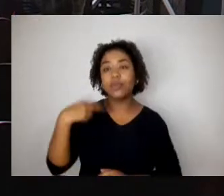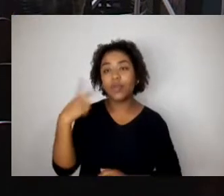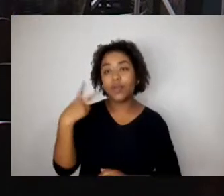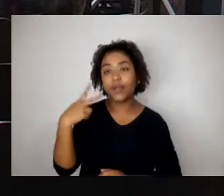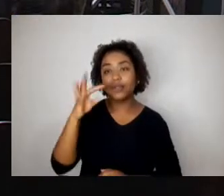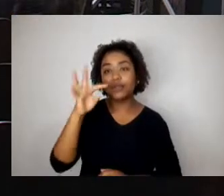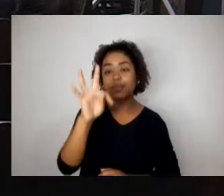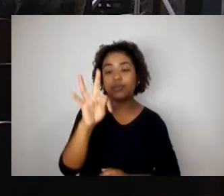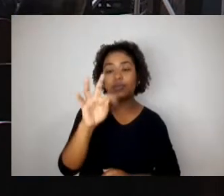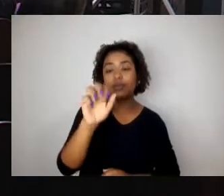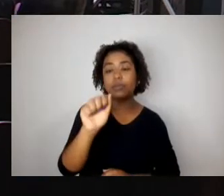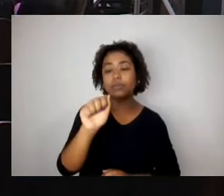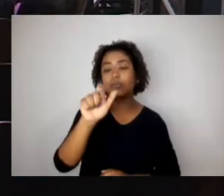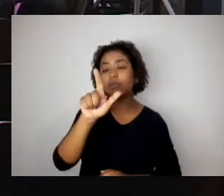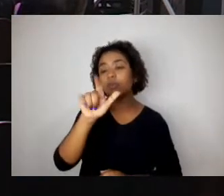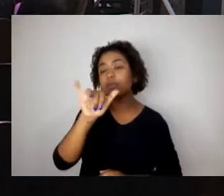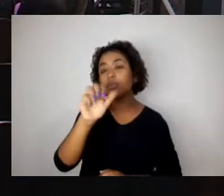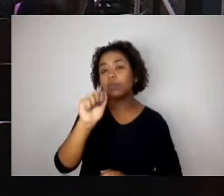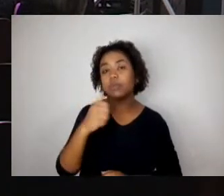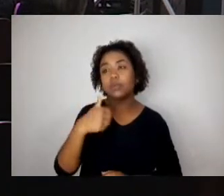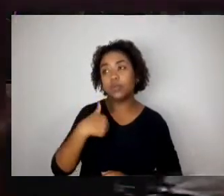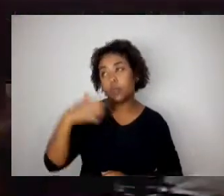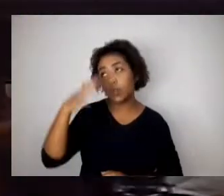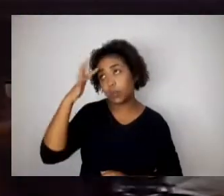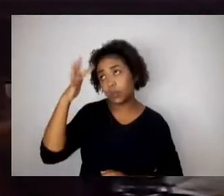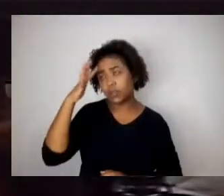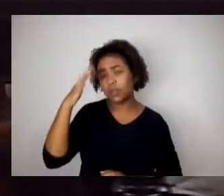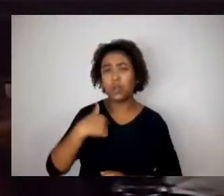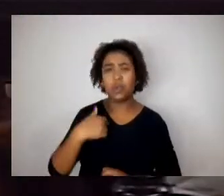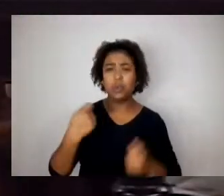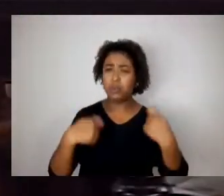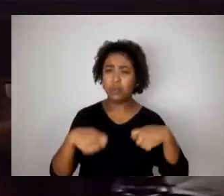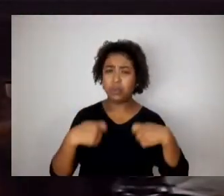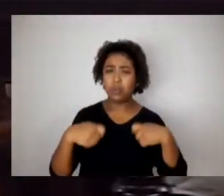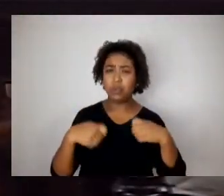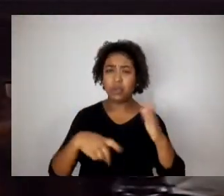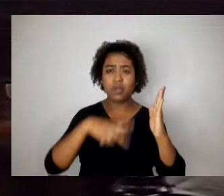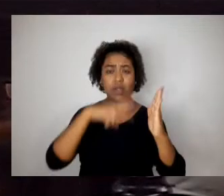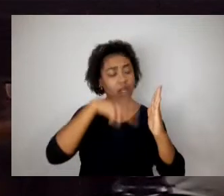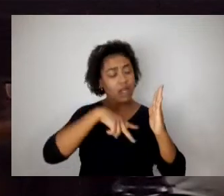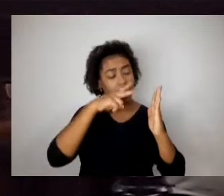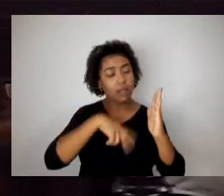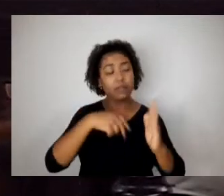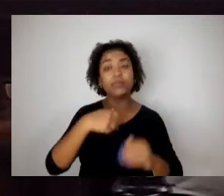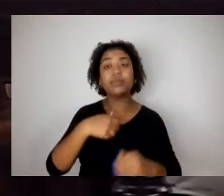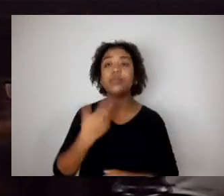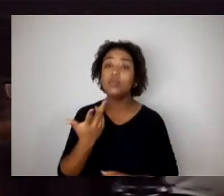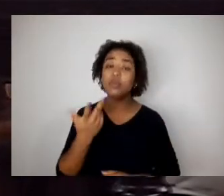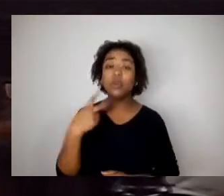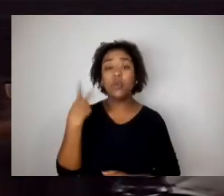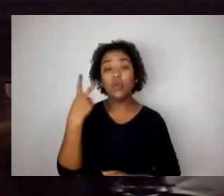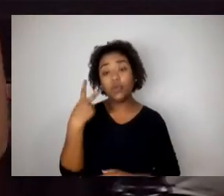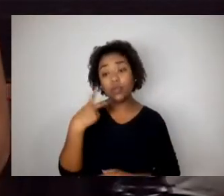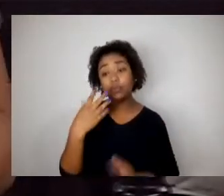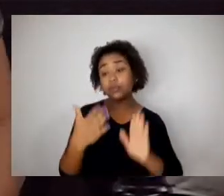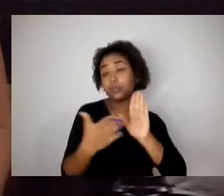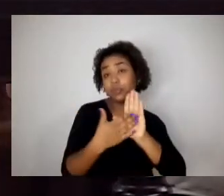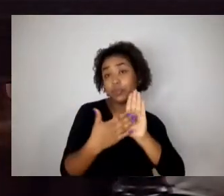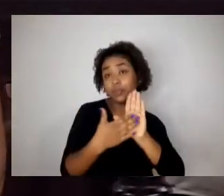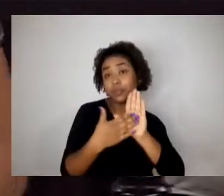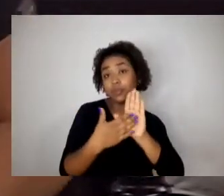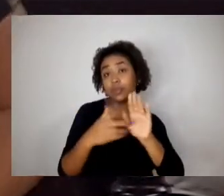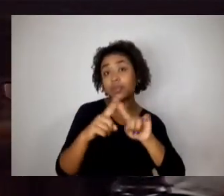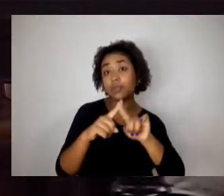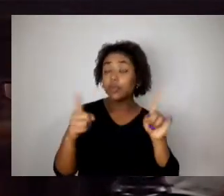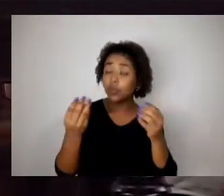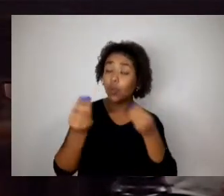Eu imagino que eu não precisaria ler para o vereador proponente do projeto e tudo, mas, como teve a leitura do artigo primeiro, eu queria também ler